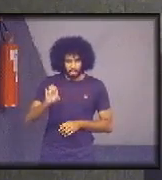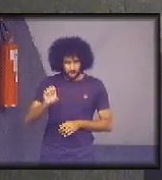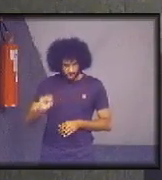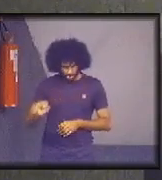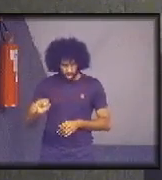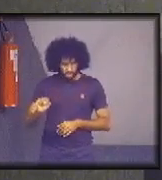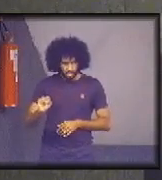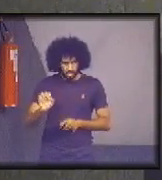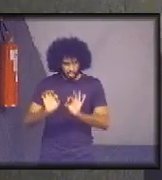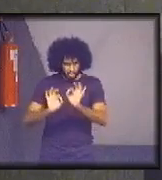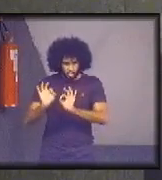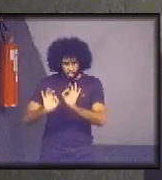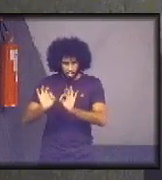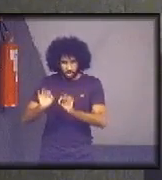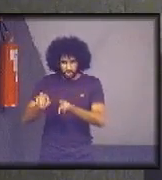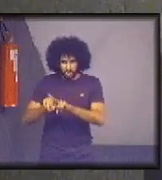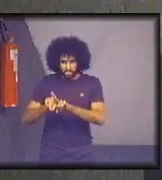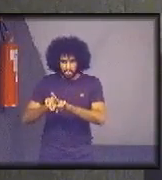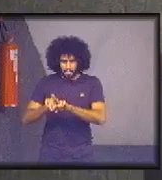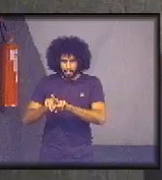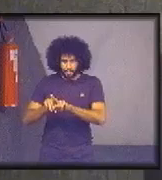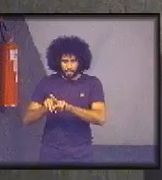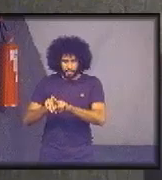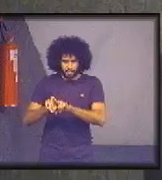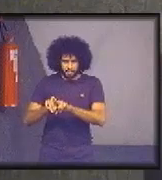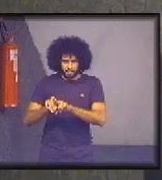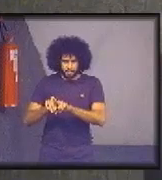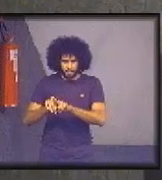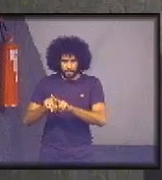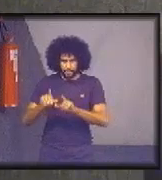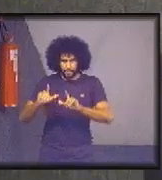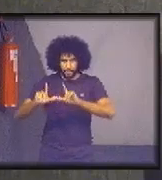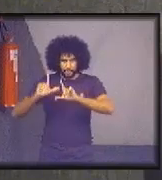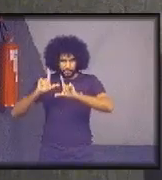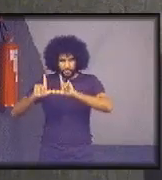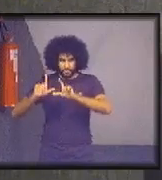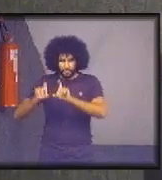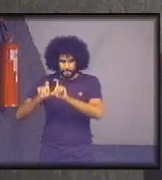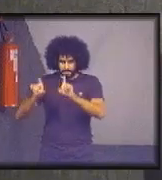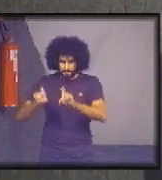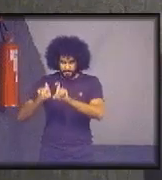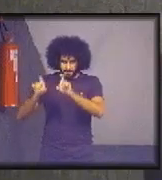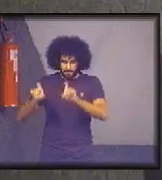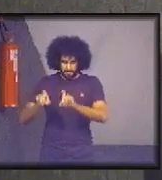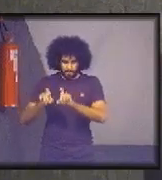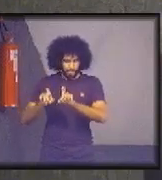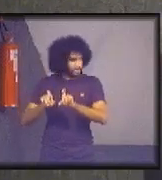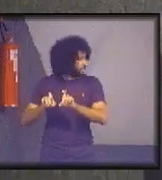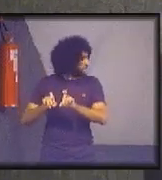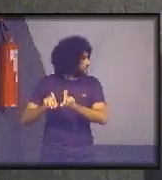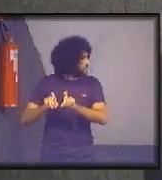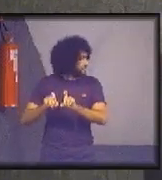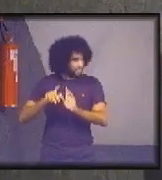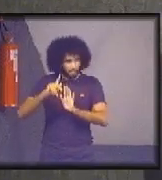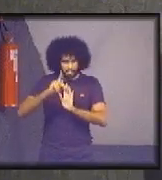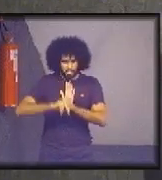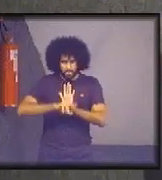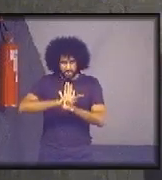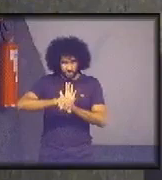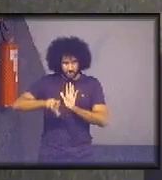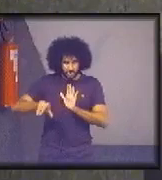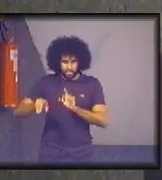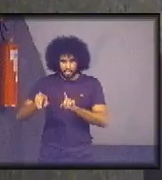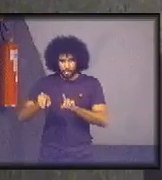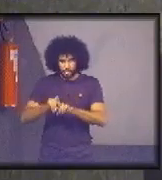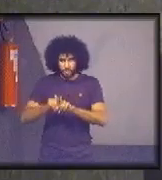é formatado em uma plataforma digital do tribunal, denominada Escritório de Projetos, e lá que são incluídos